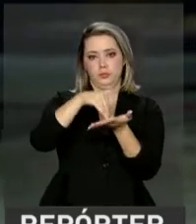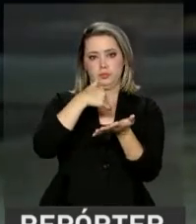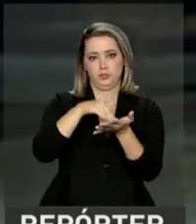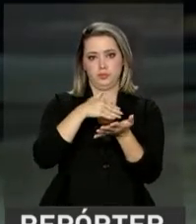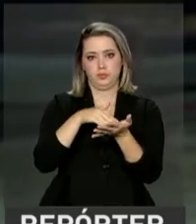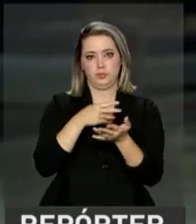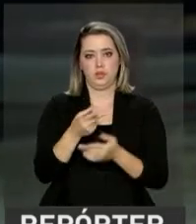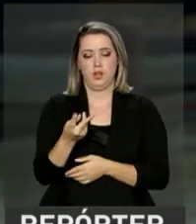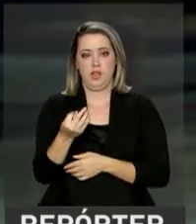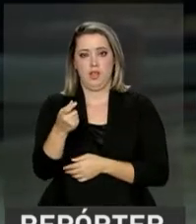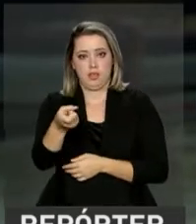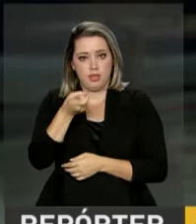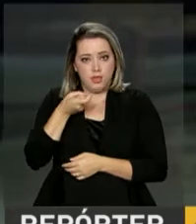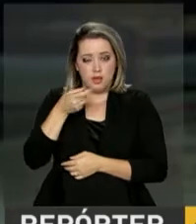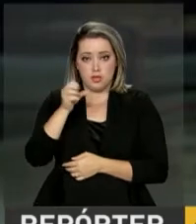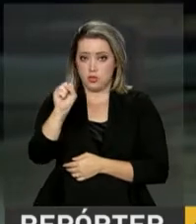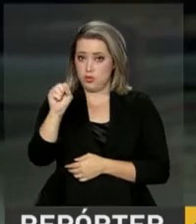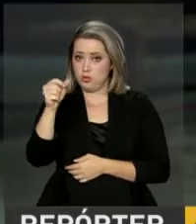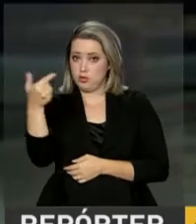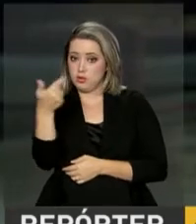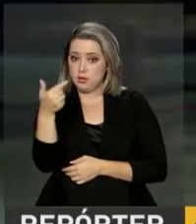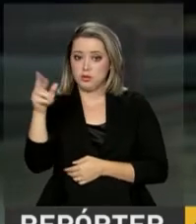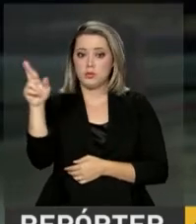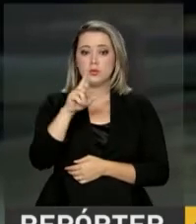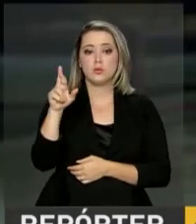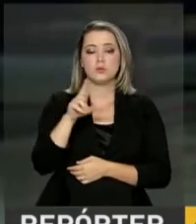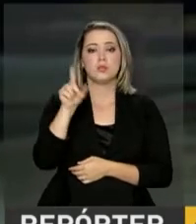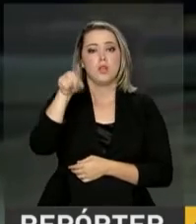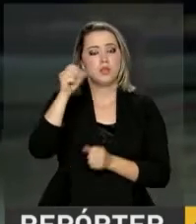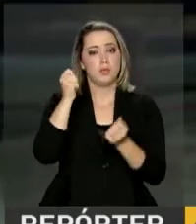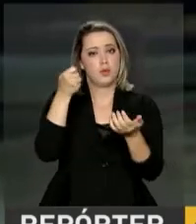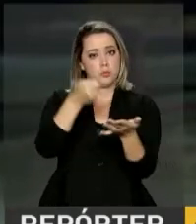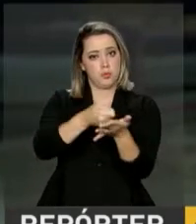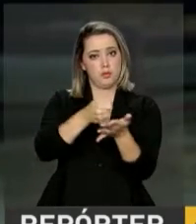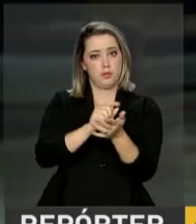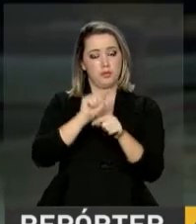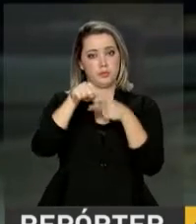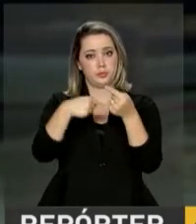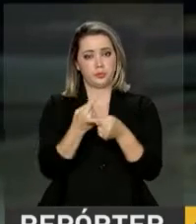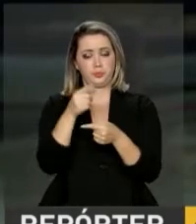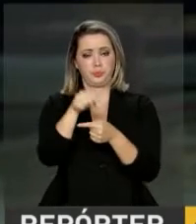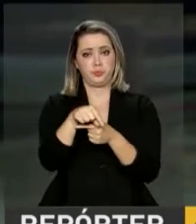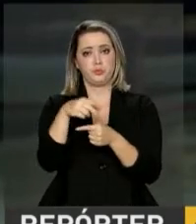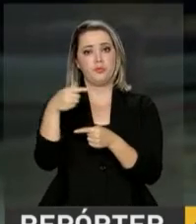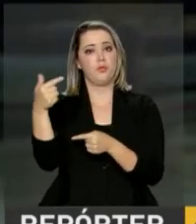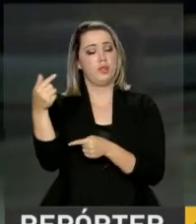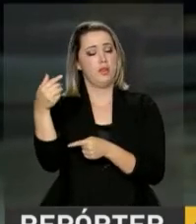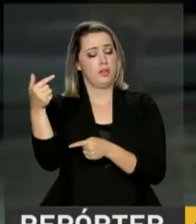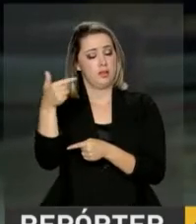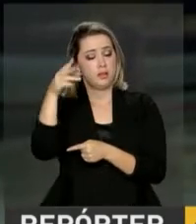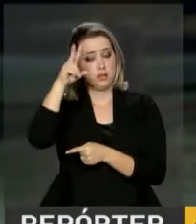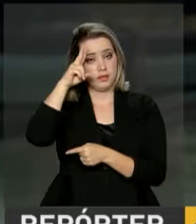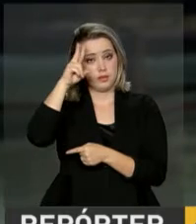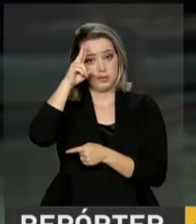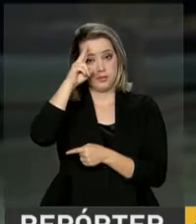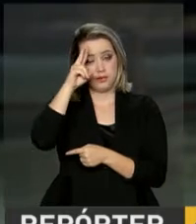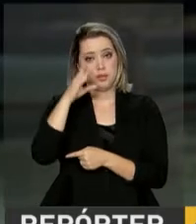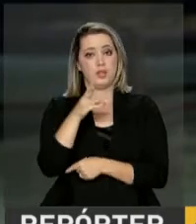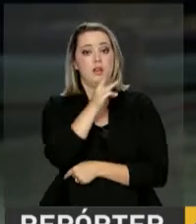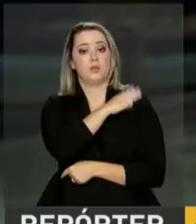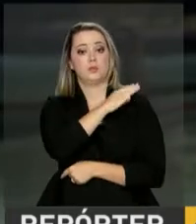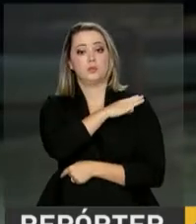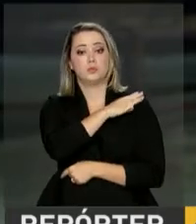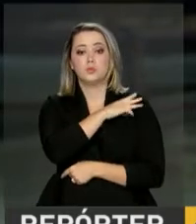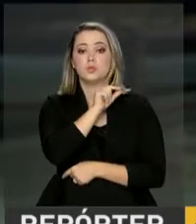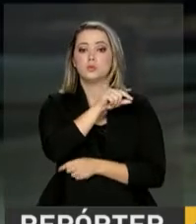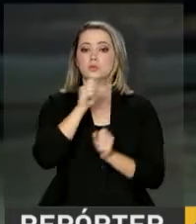R 82,00, pode ser paga até a próxima segunda-feira, dia 24. Alunos do terceiro ano do Ensino Médio,